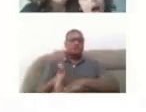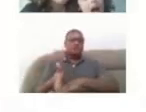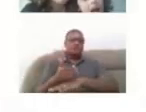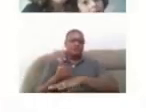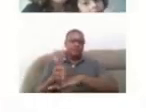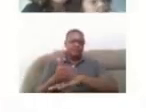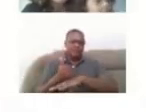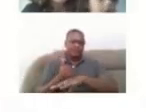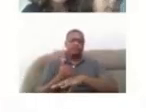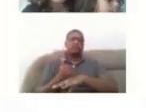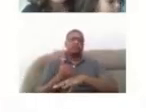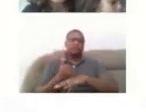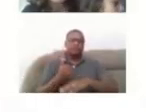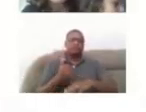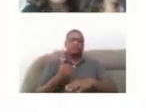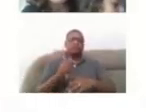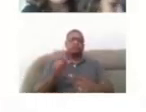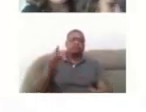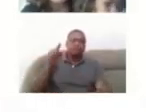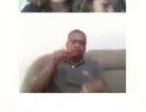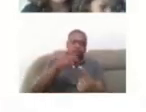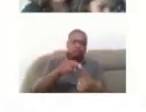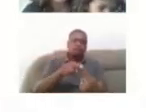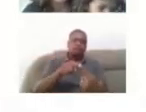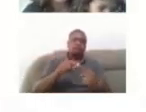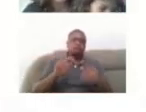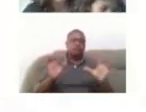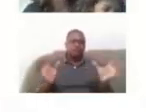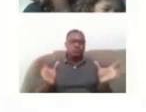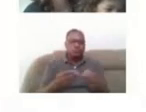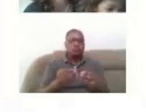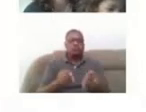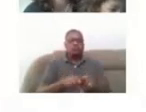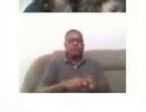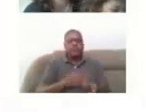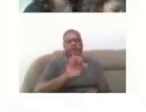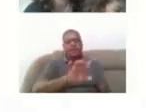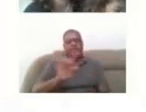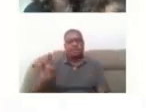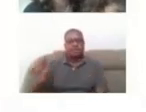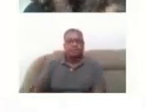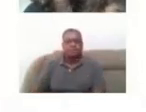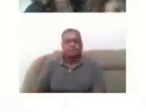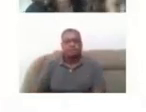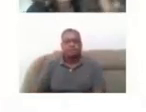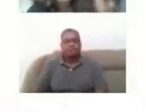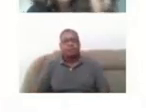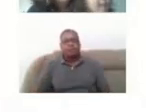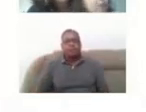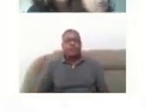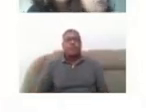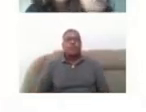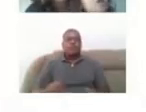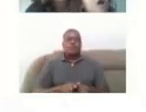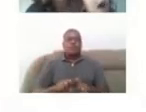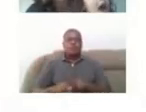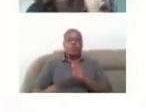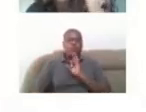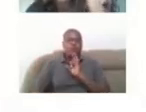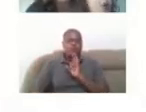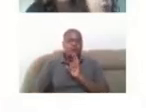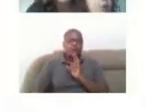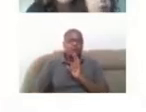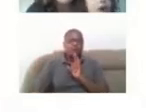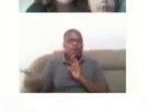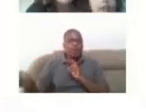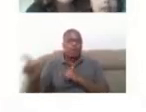vai atingir a todos e a cada um. E essa questão do retorno do estudante também, né,